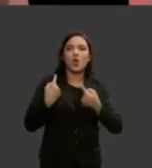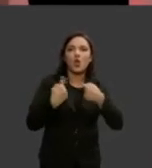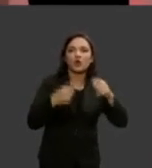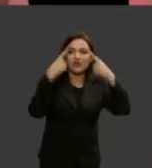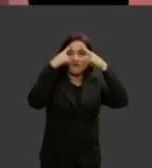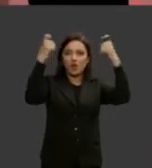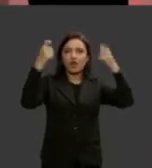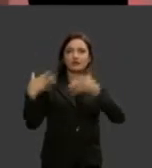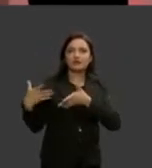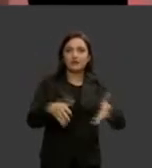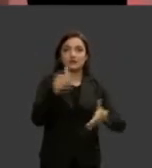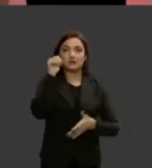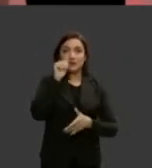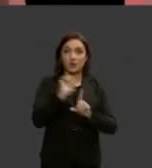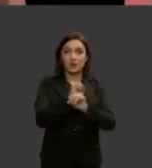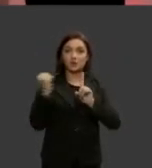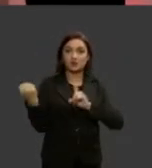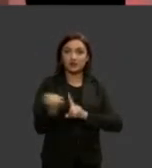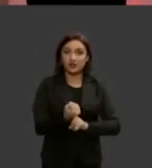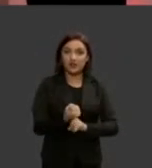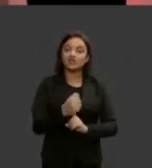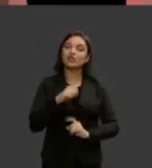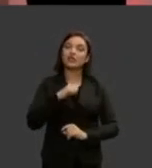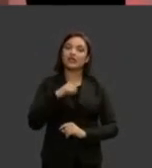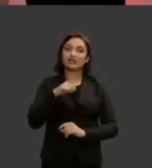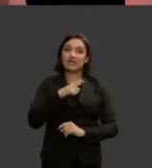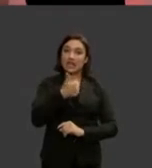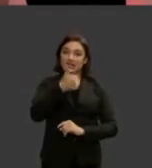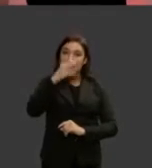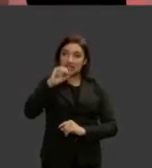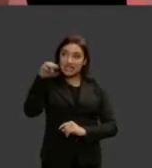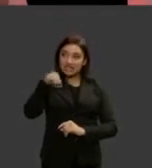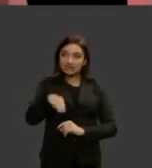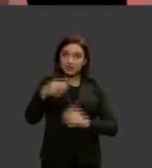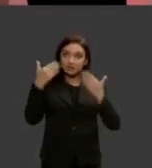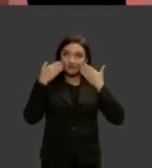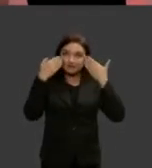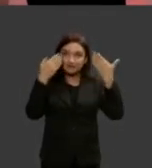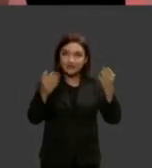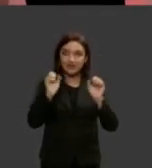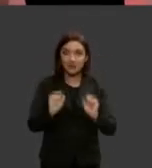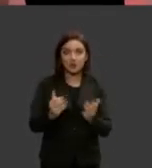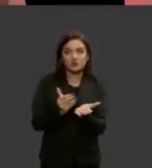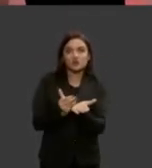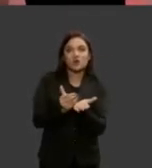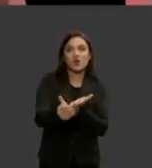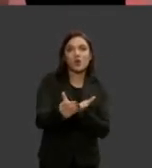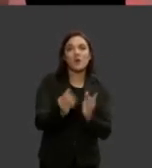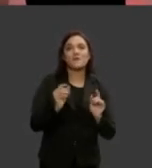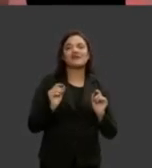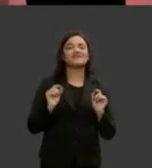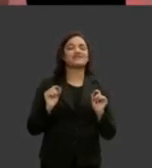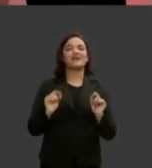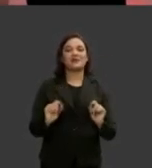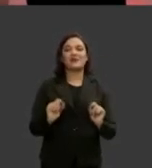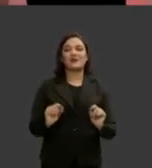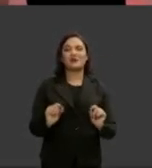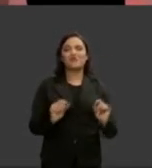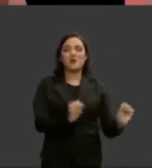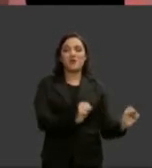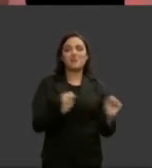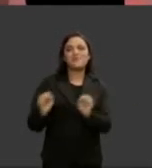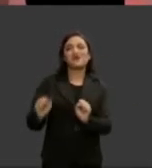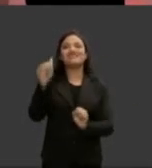feminina na sociedade cada uma vai ter 10 minutos para sua apresentação para começar o nosso talk show